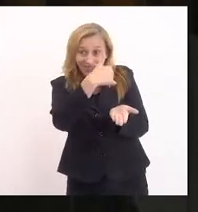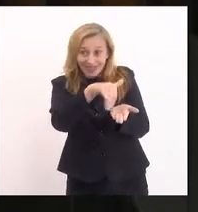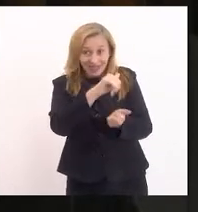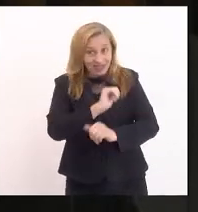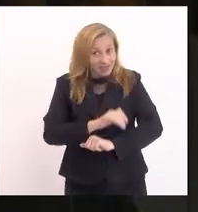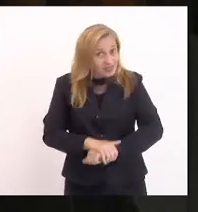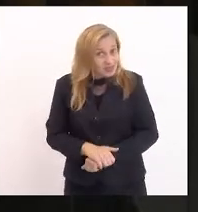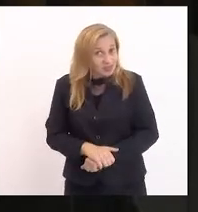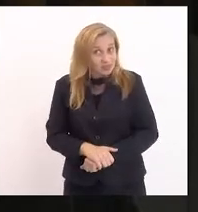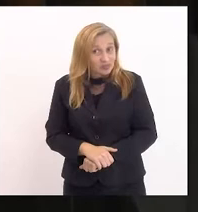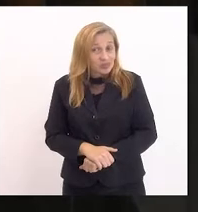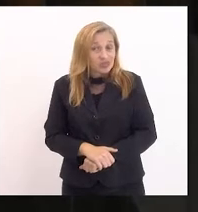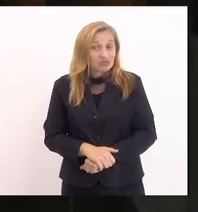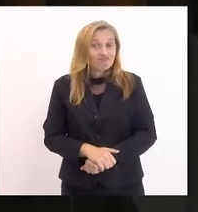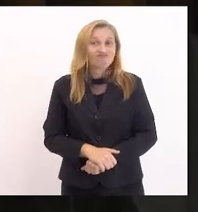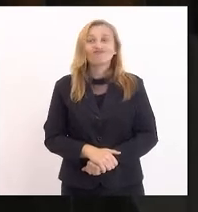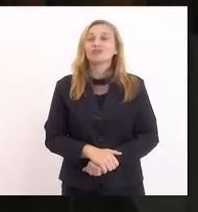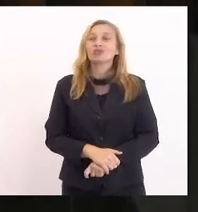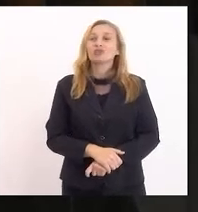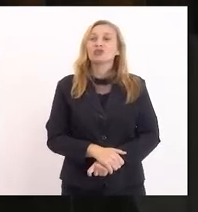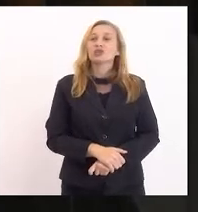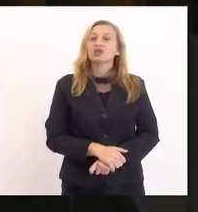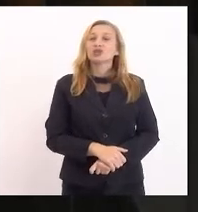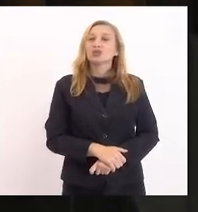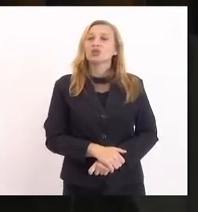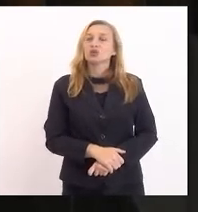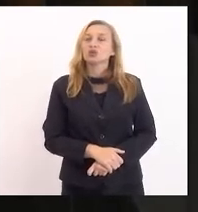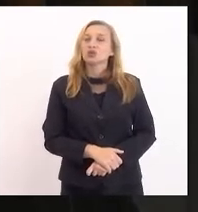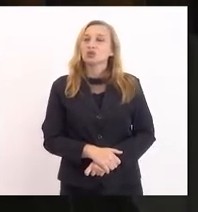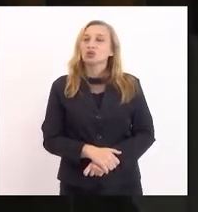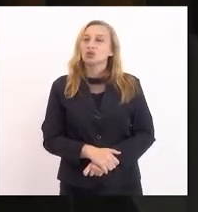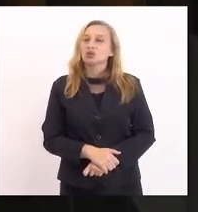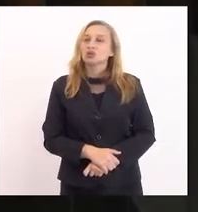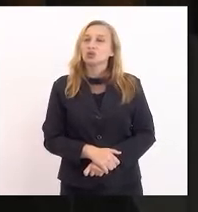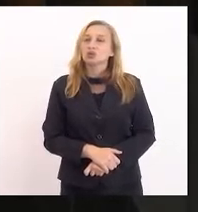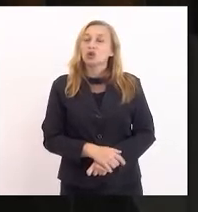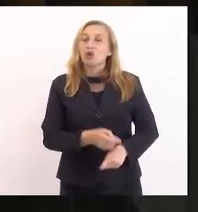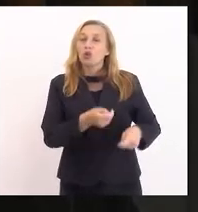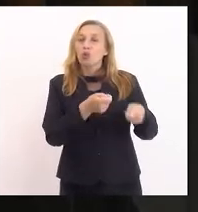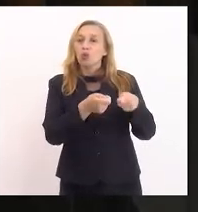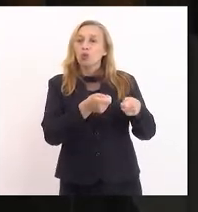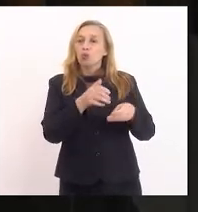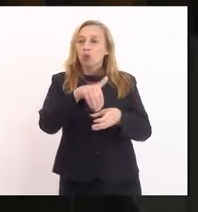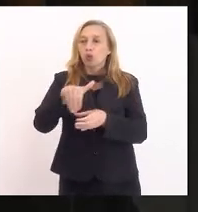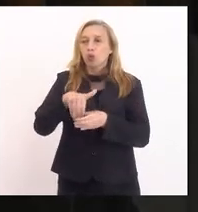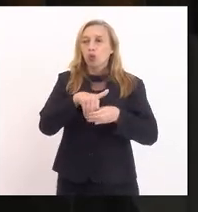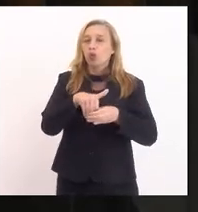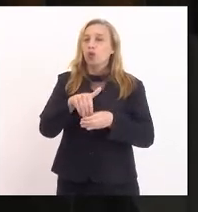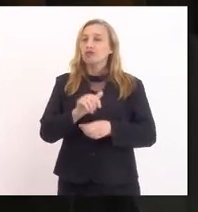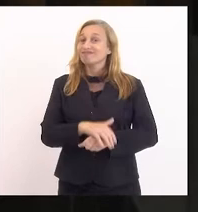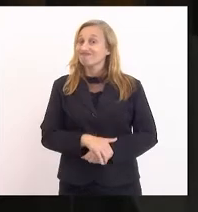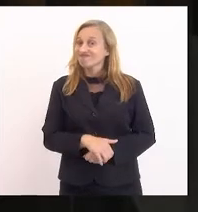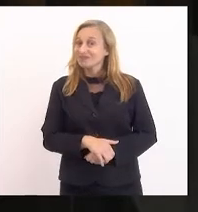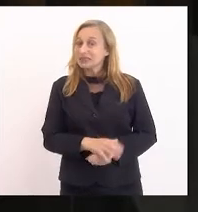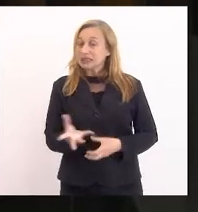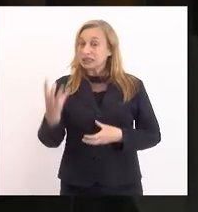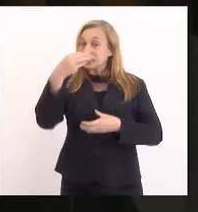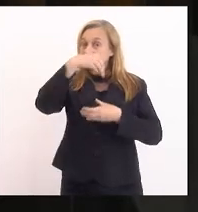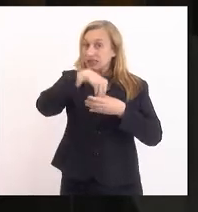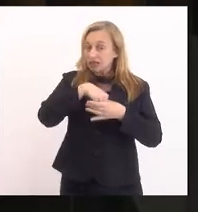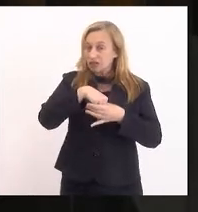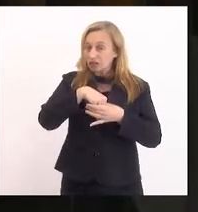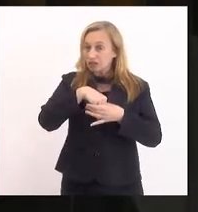estarão sob uma ótica apenas eleitoral. E dentro dessa